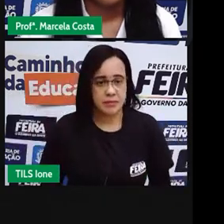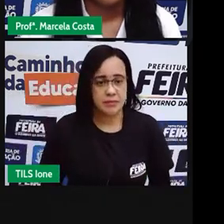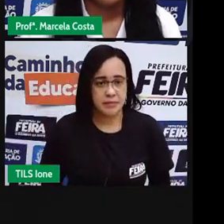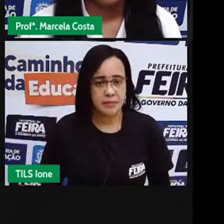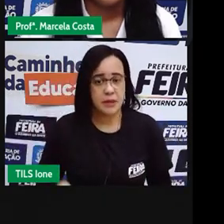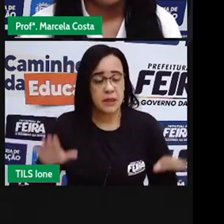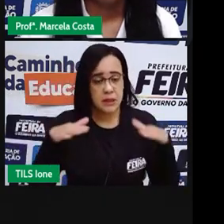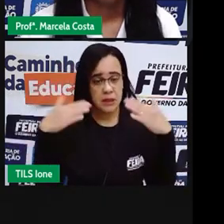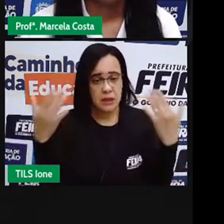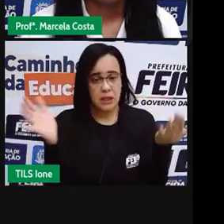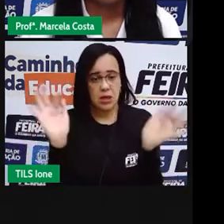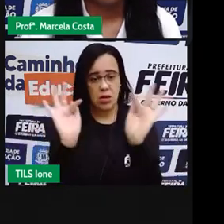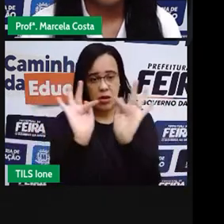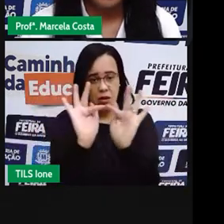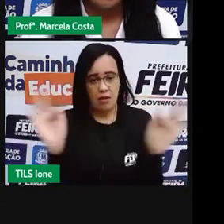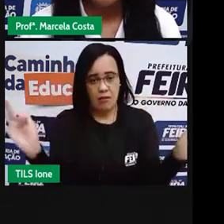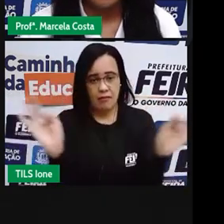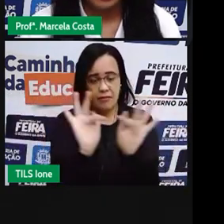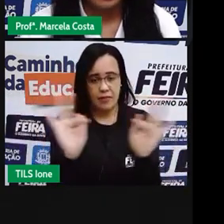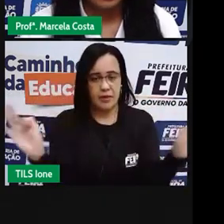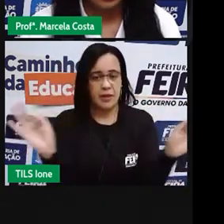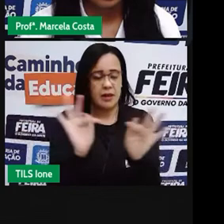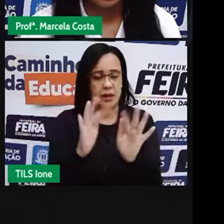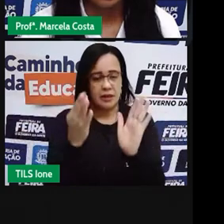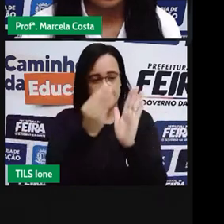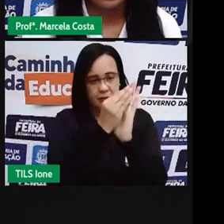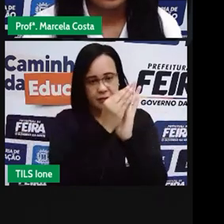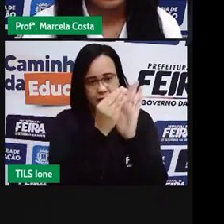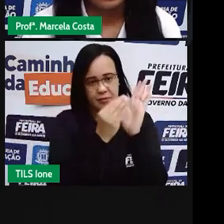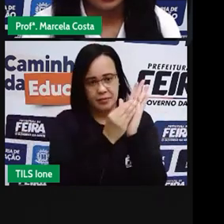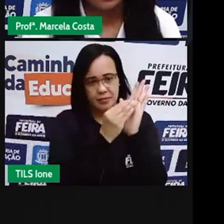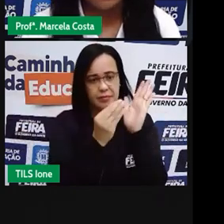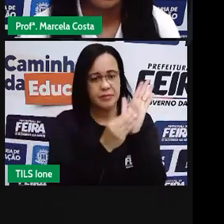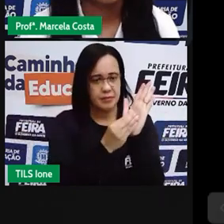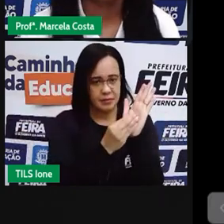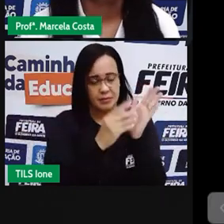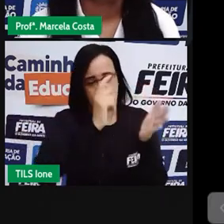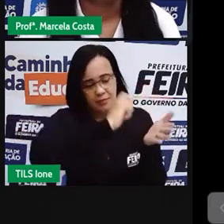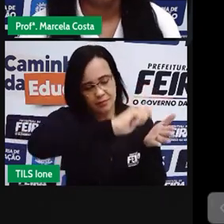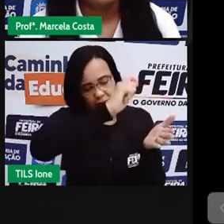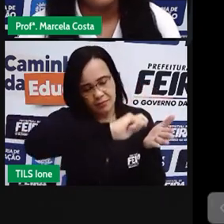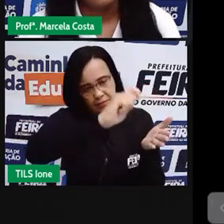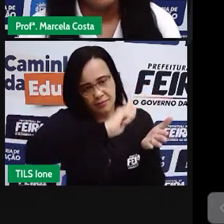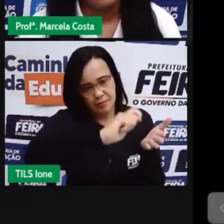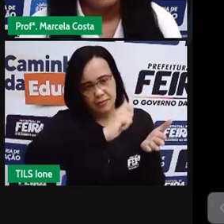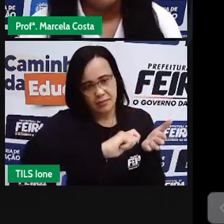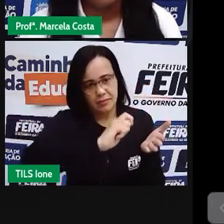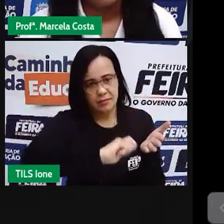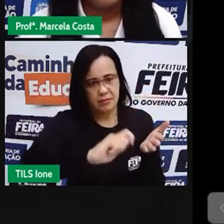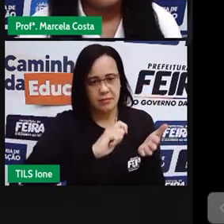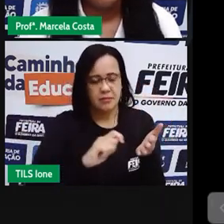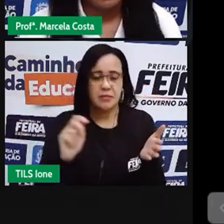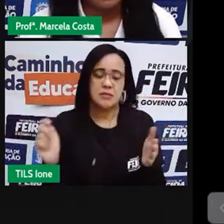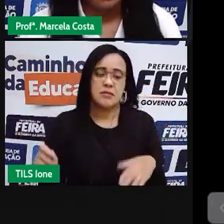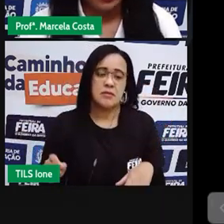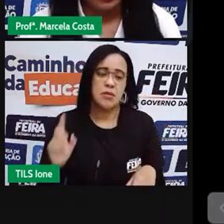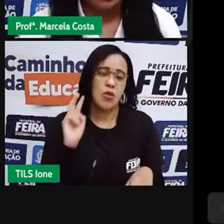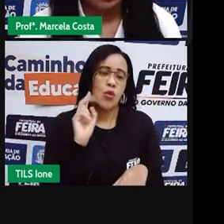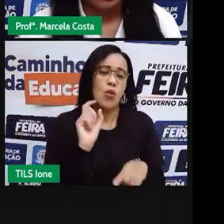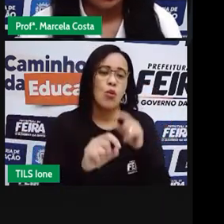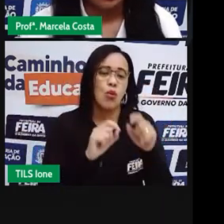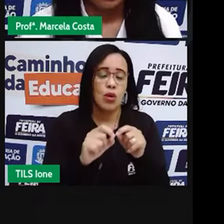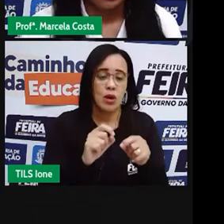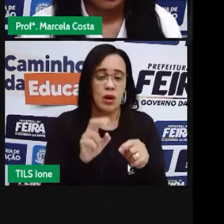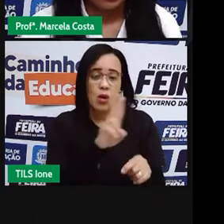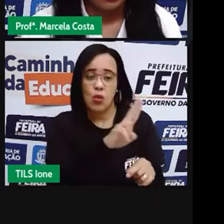essa aqui é a frase que a gente está escrevendo usando o nome desse personagem.